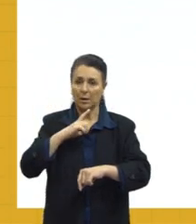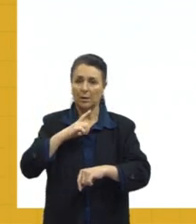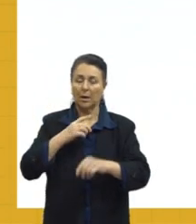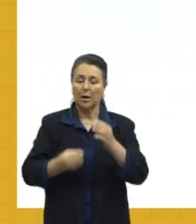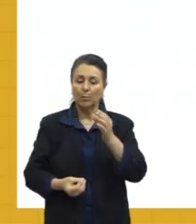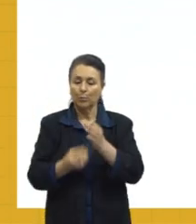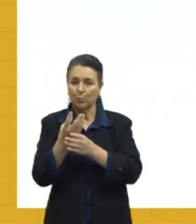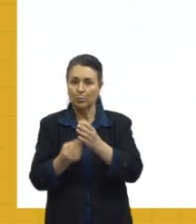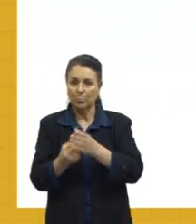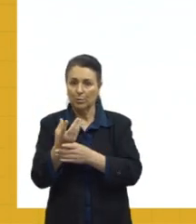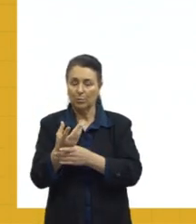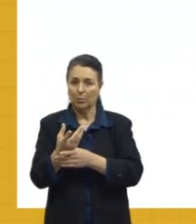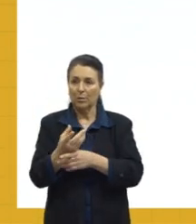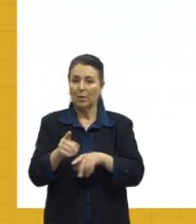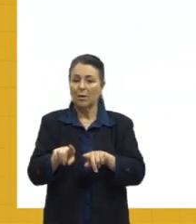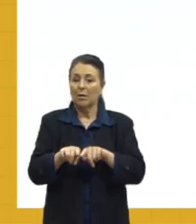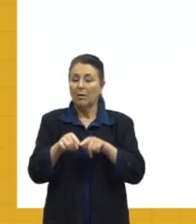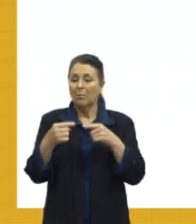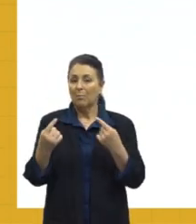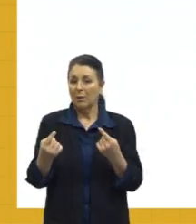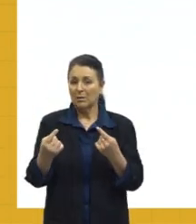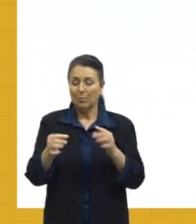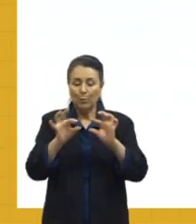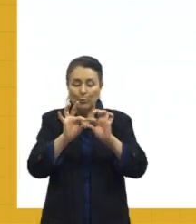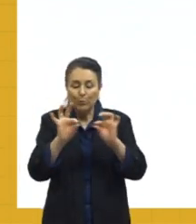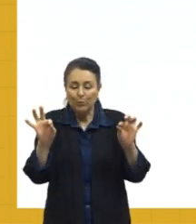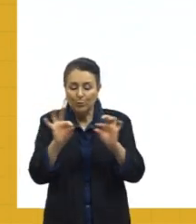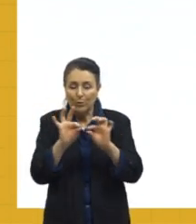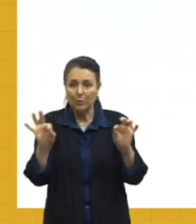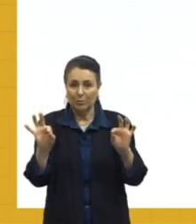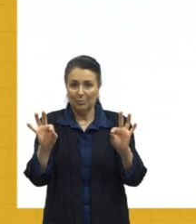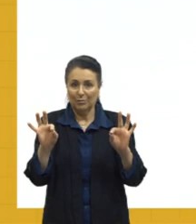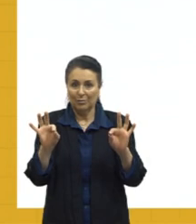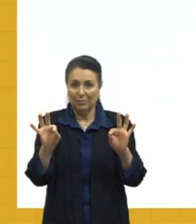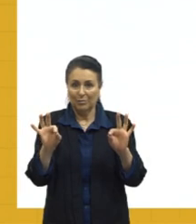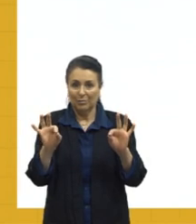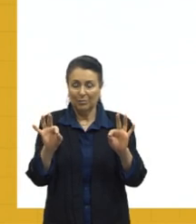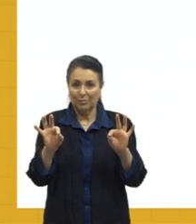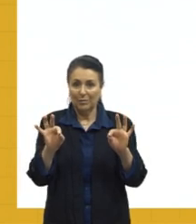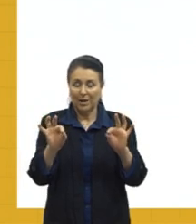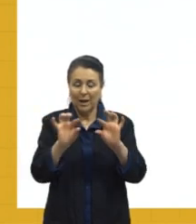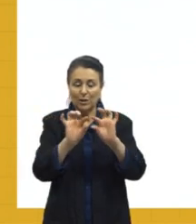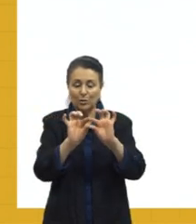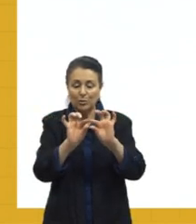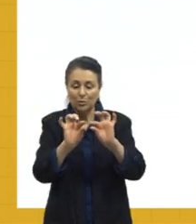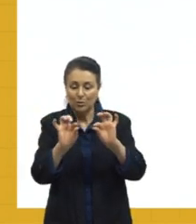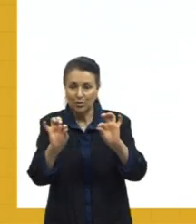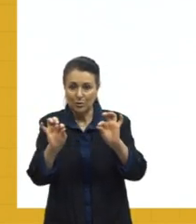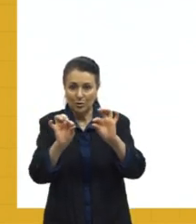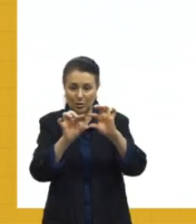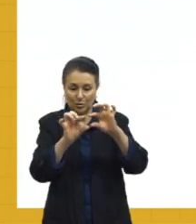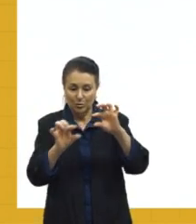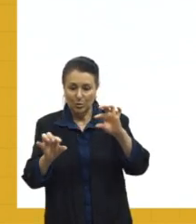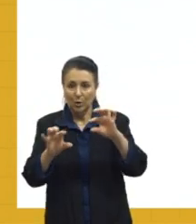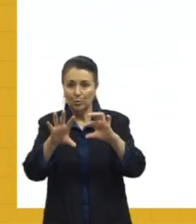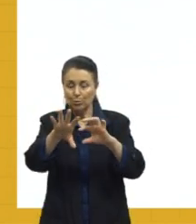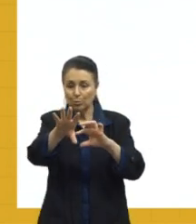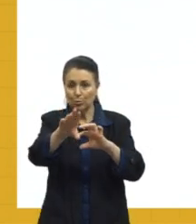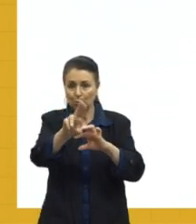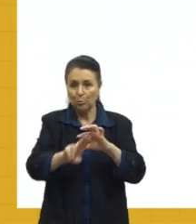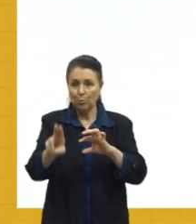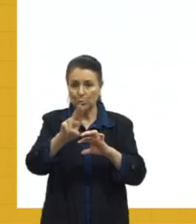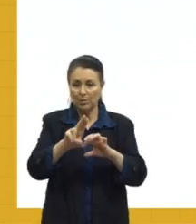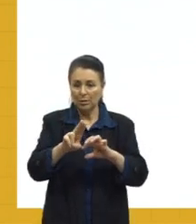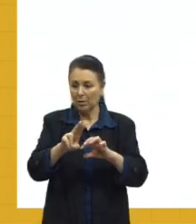não é o cobre em si, né, não é o fio de cobre. É só tira do, do, do, do ambiente, né, coloca no